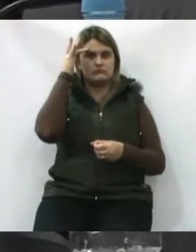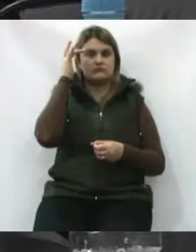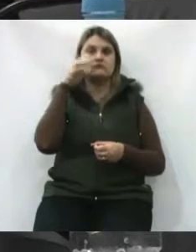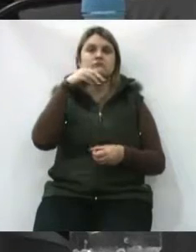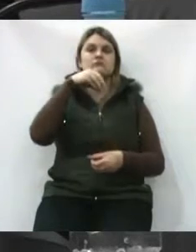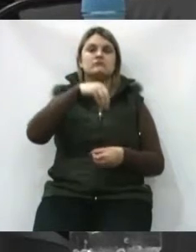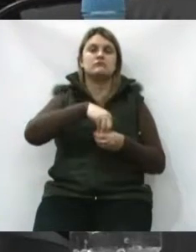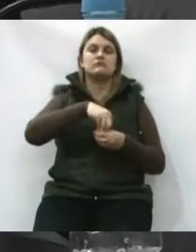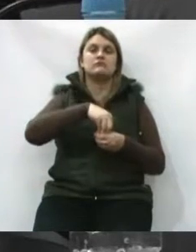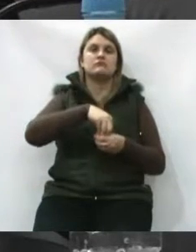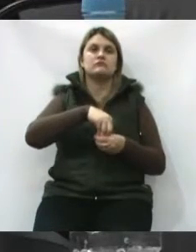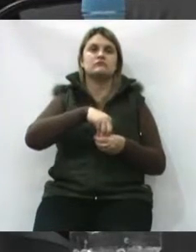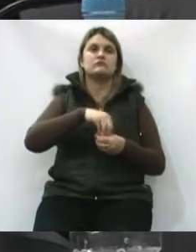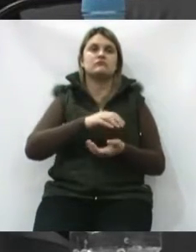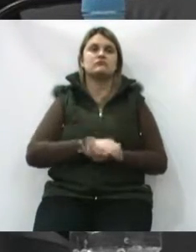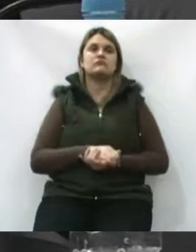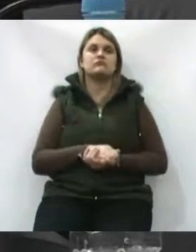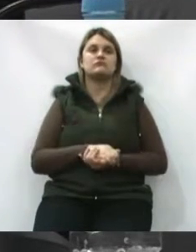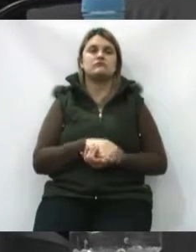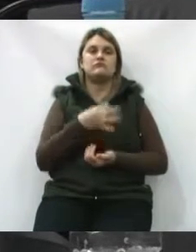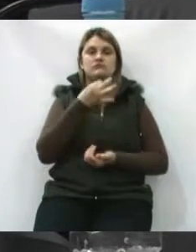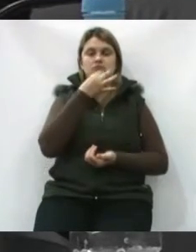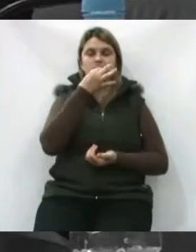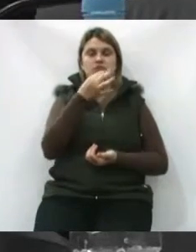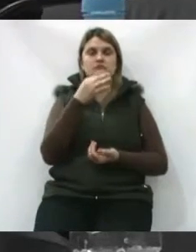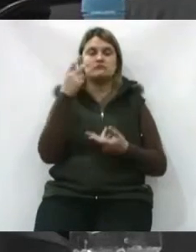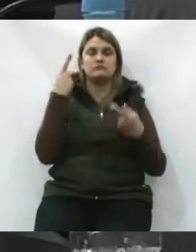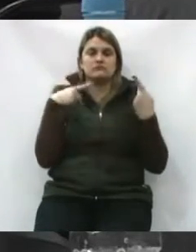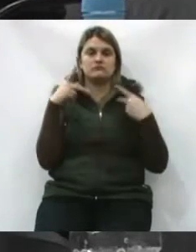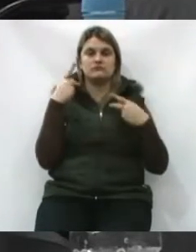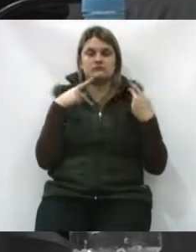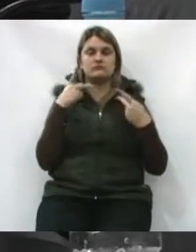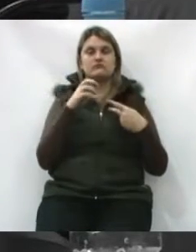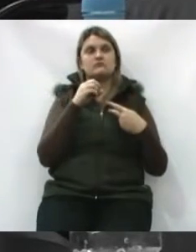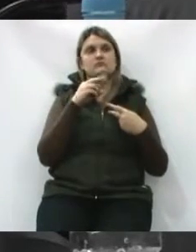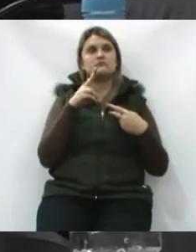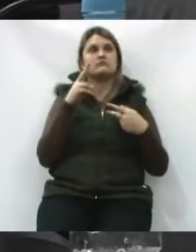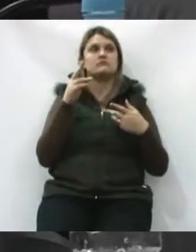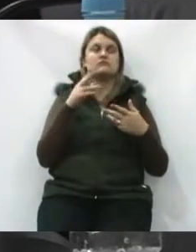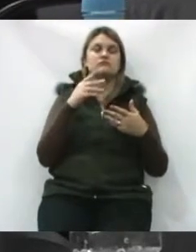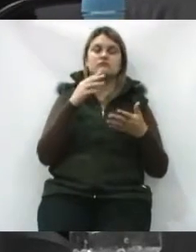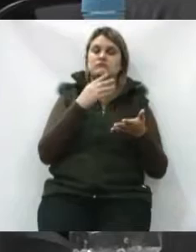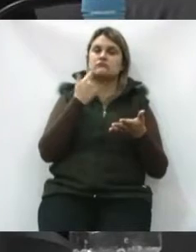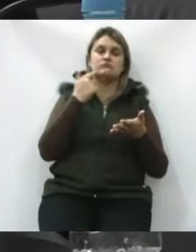dentro de sua opinião política, ou, no caso, a política,